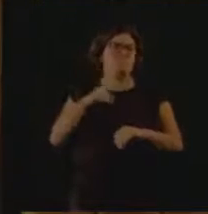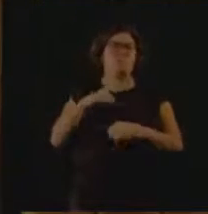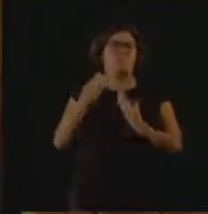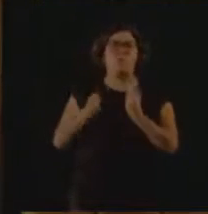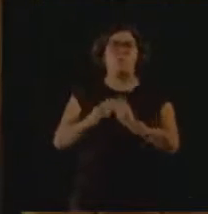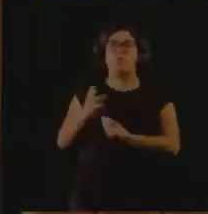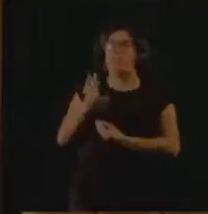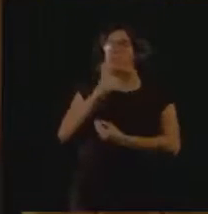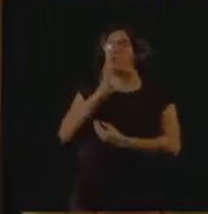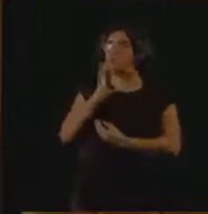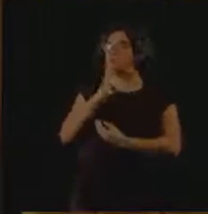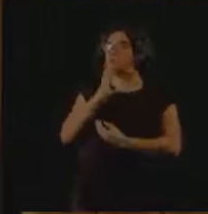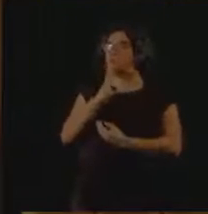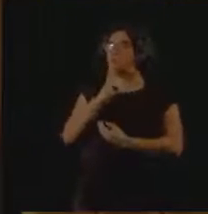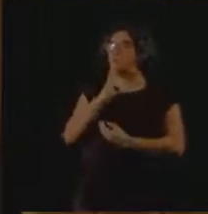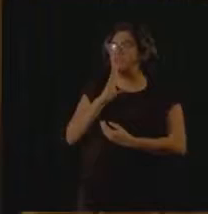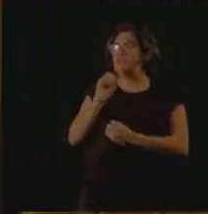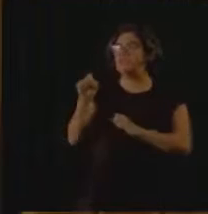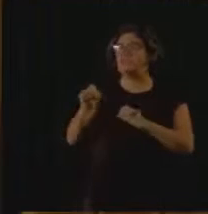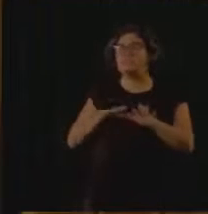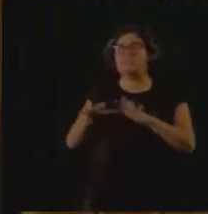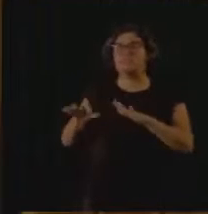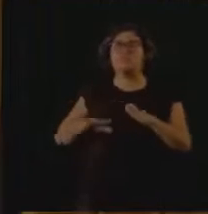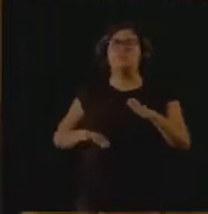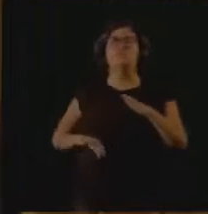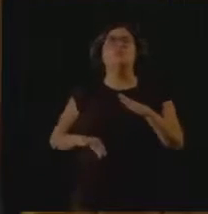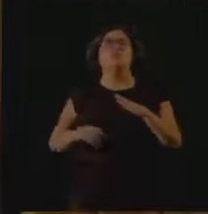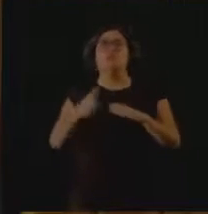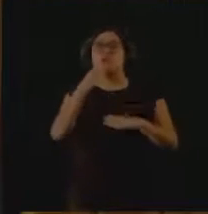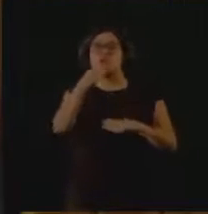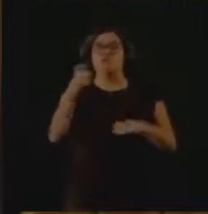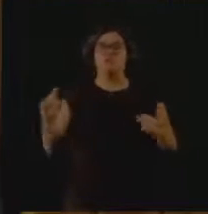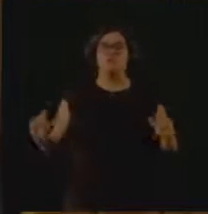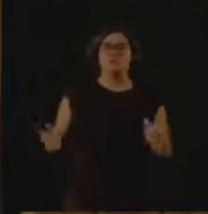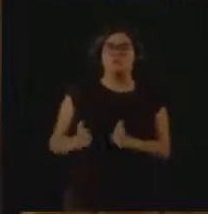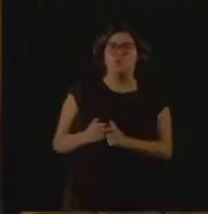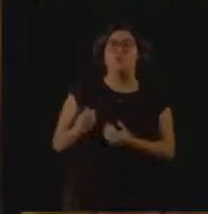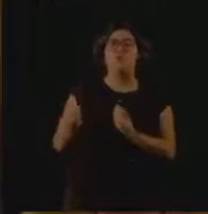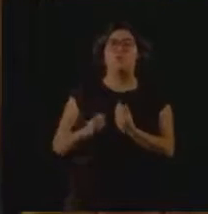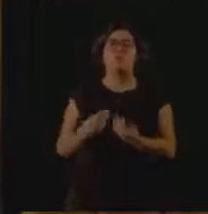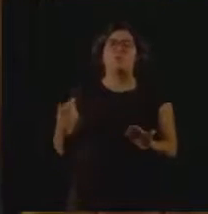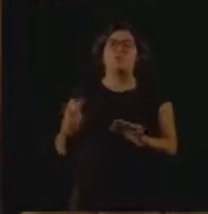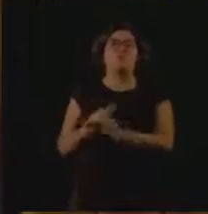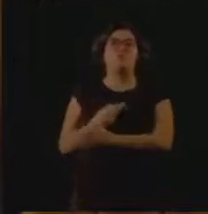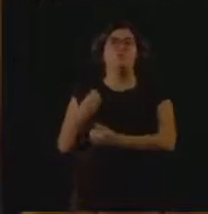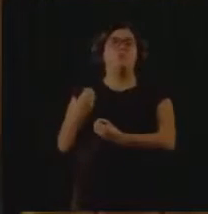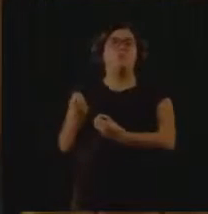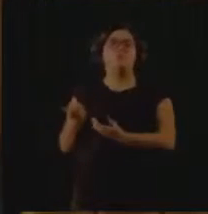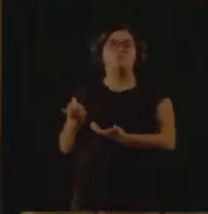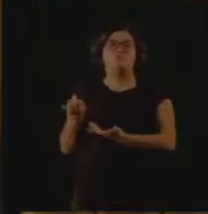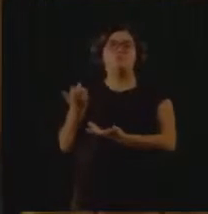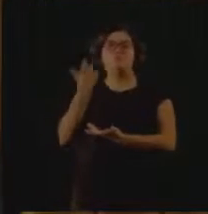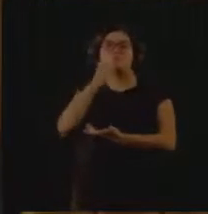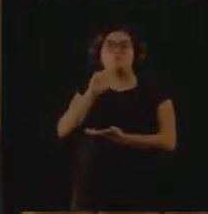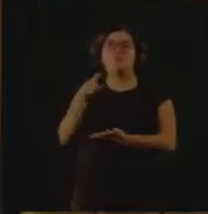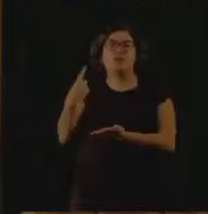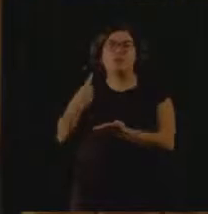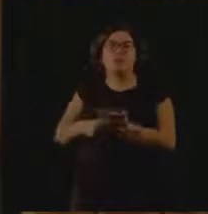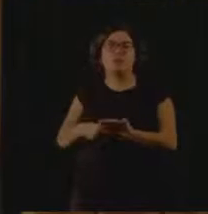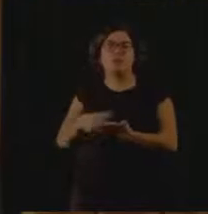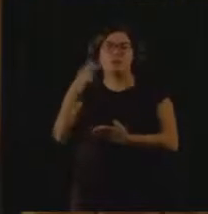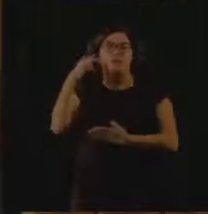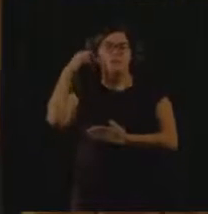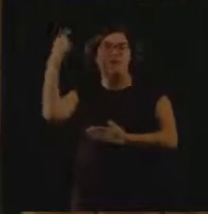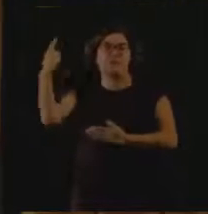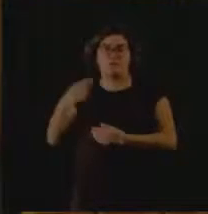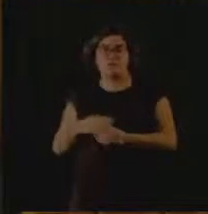conheceu o movimento Lixo Zero e de como se tornou Lixo Zero, como comprou essa ideia. E eu tenho minha história